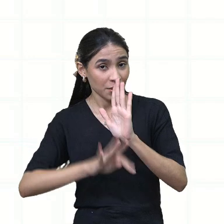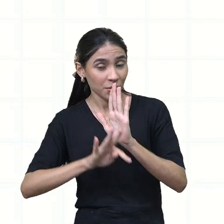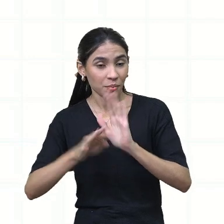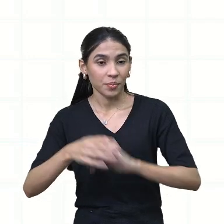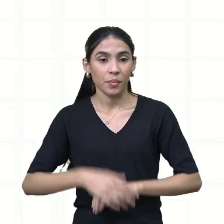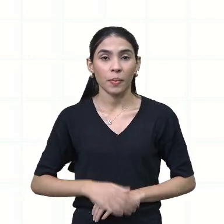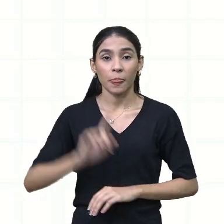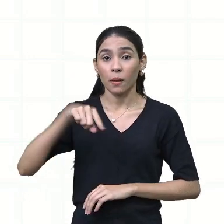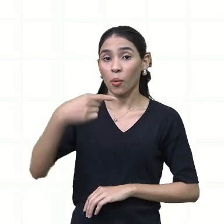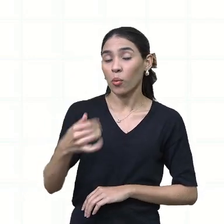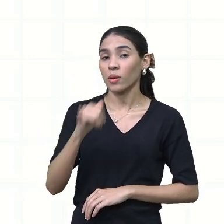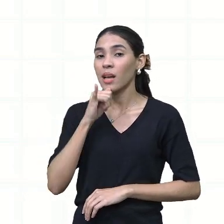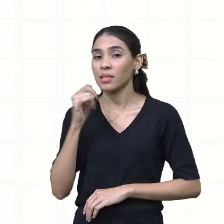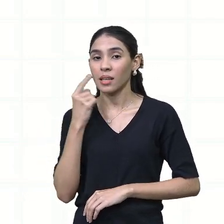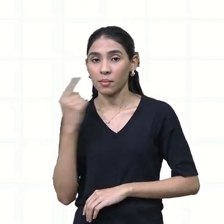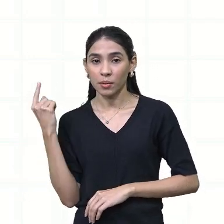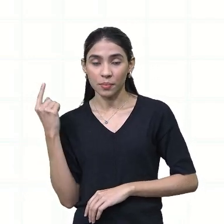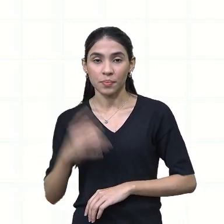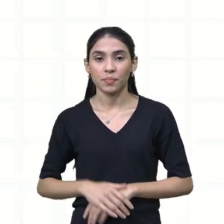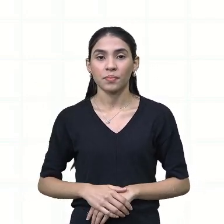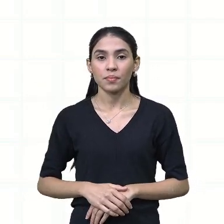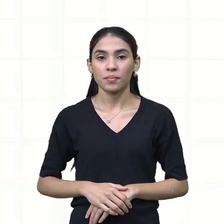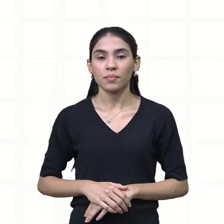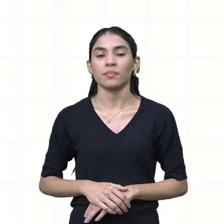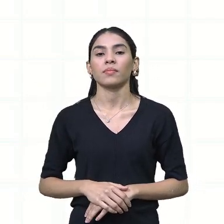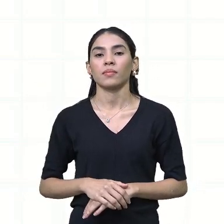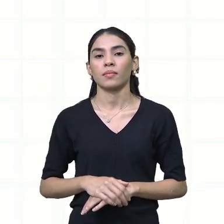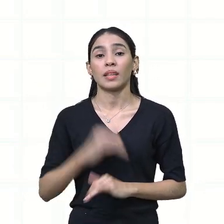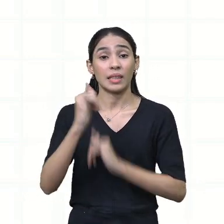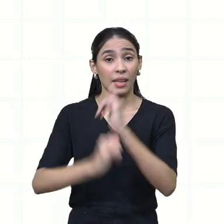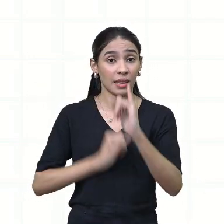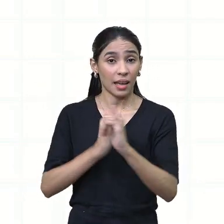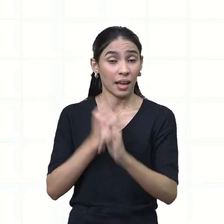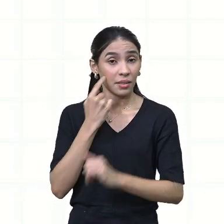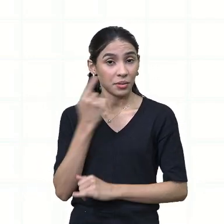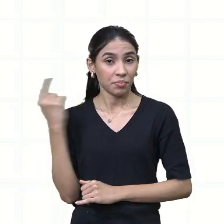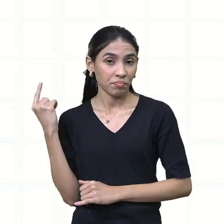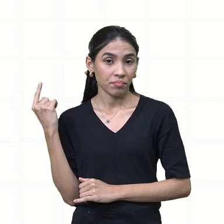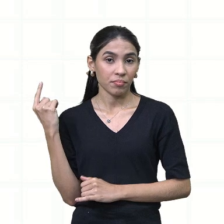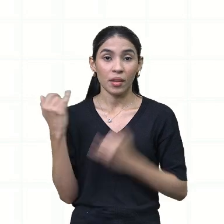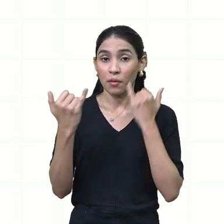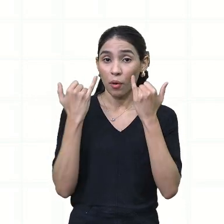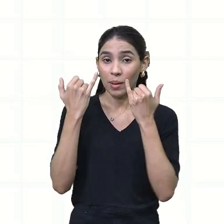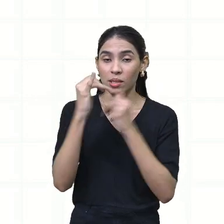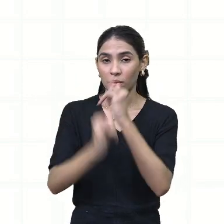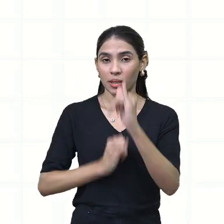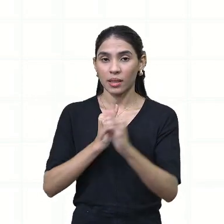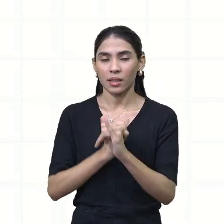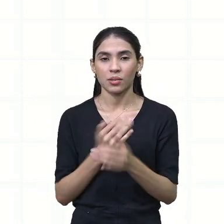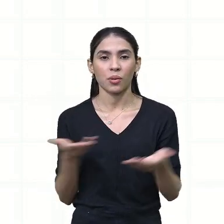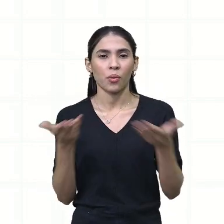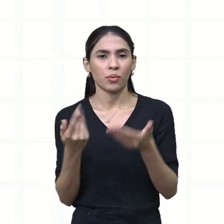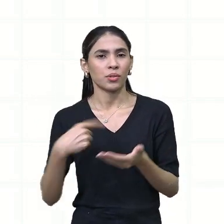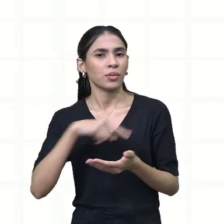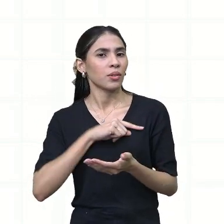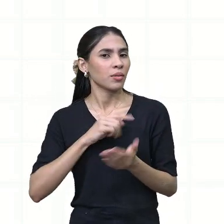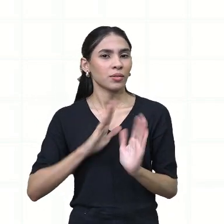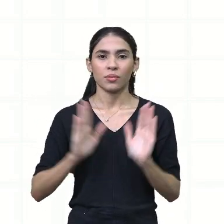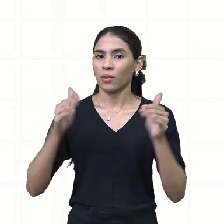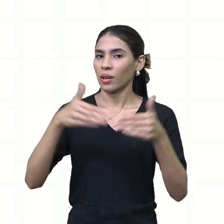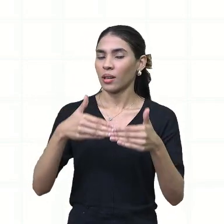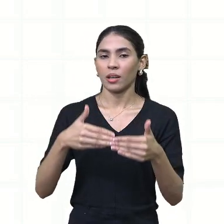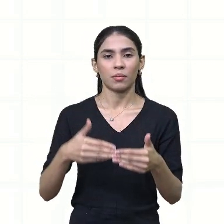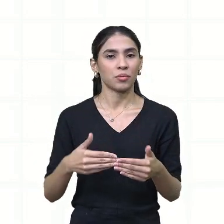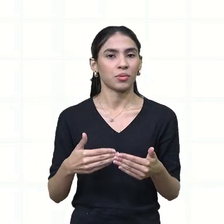Outro exemplo são as páginas da internet, né? Que hoje em dia nós trabalhamos muito